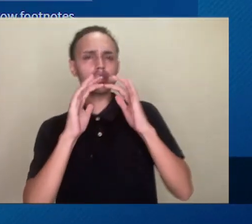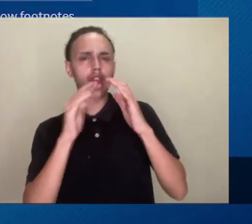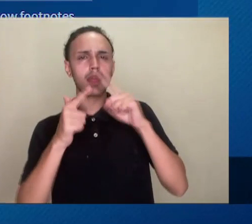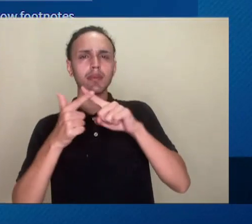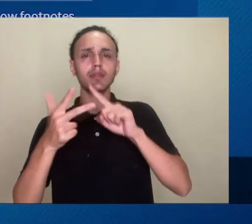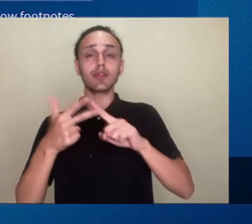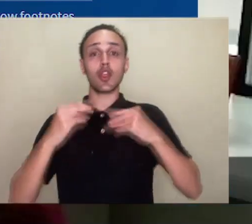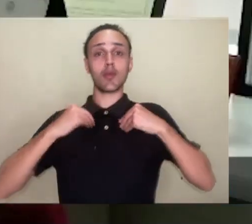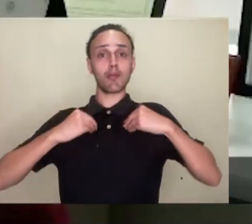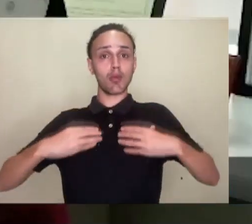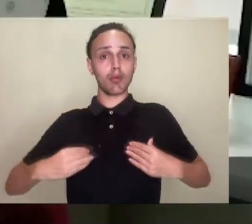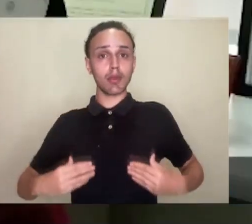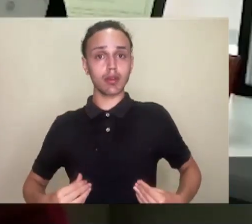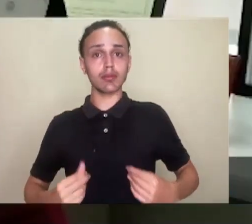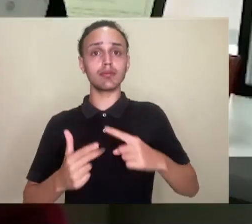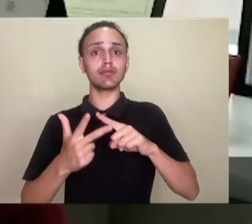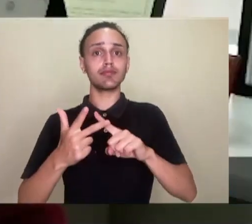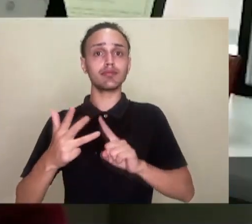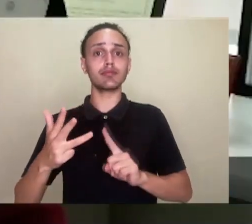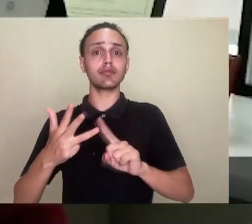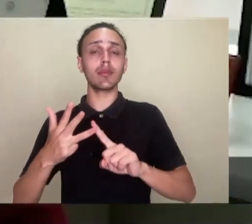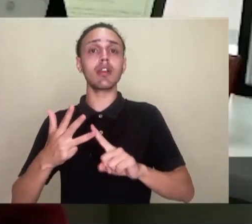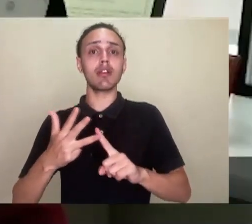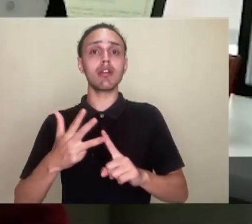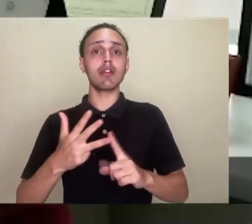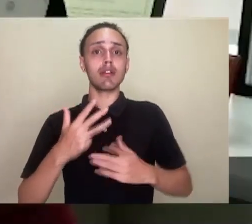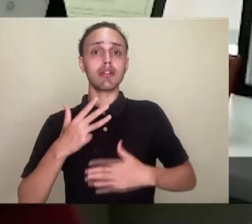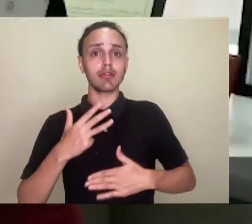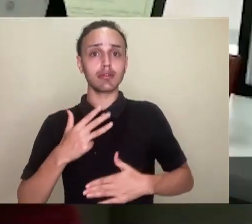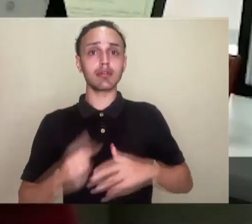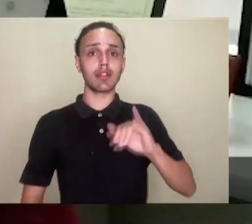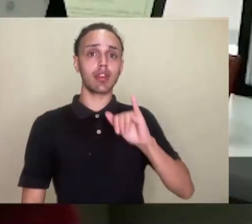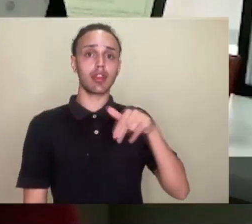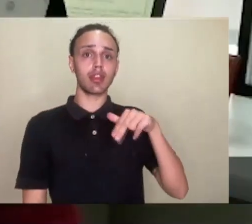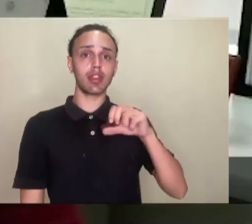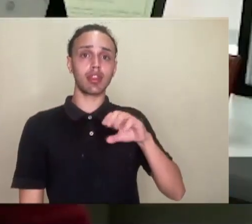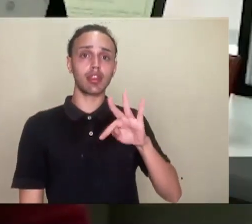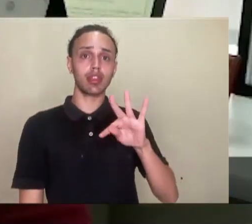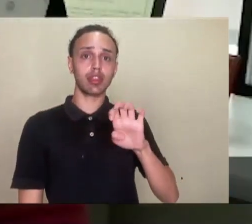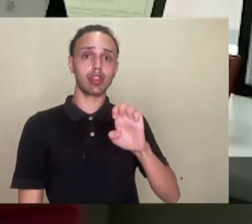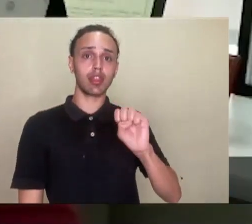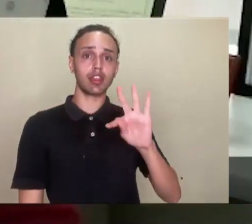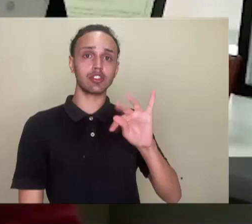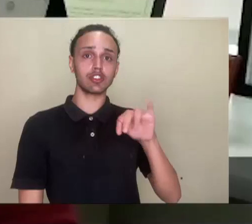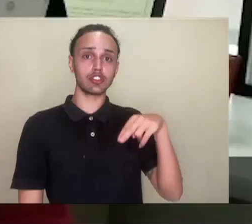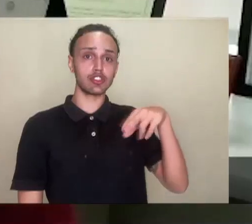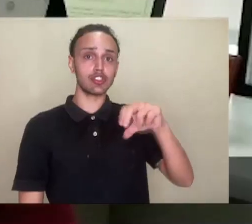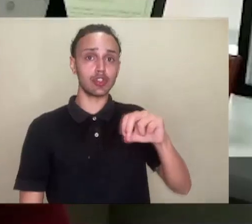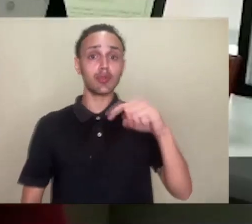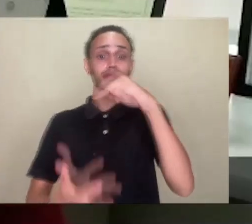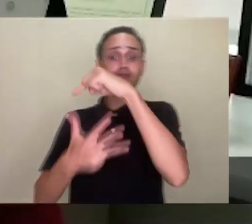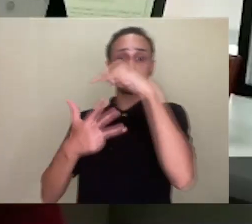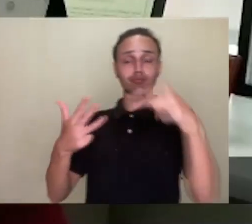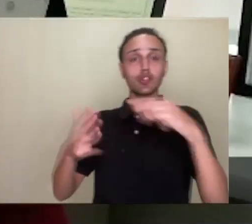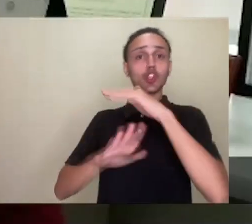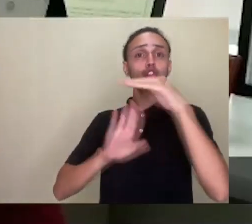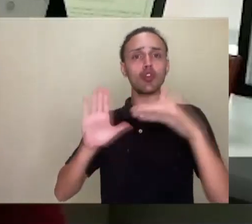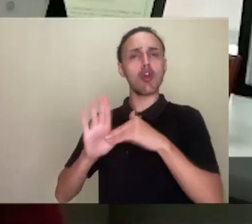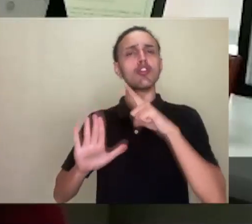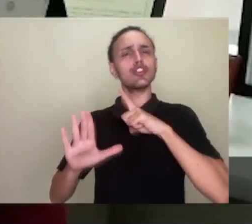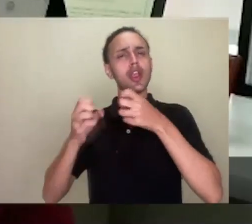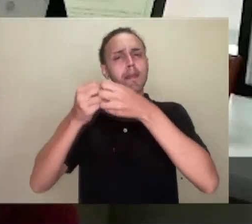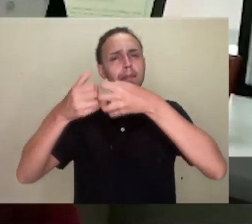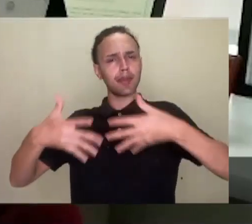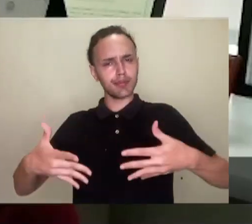nos pulmões também, no intestino, associado à lesão inflamatória desses órgãos.